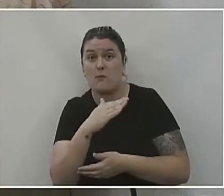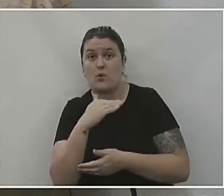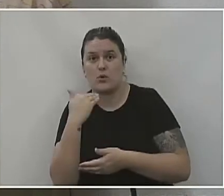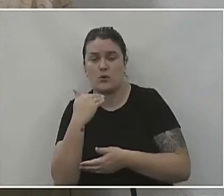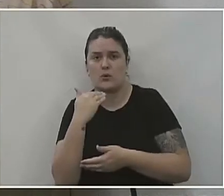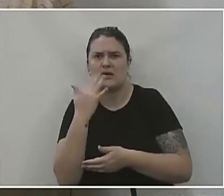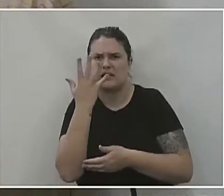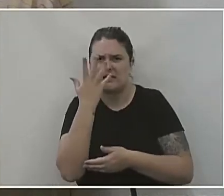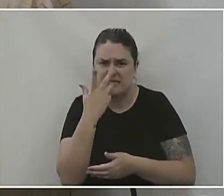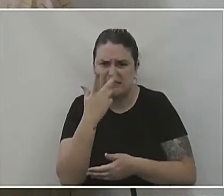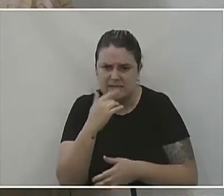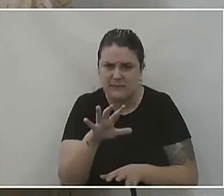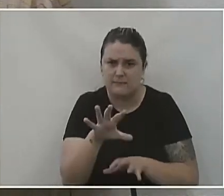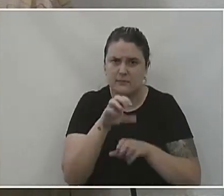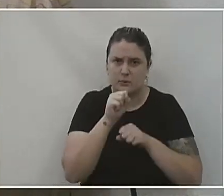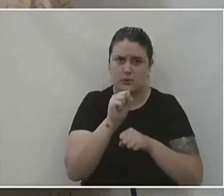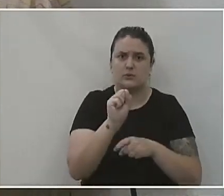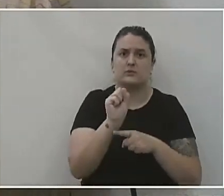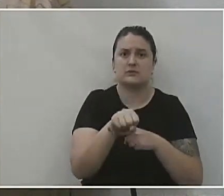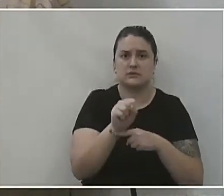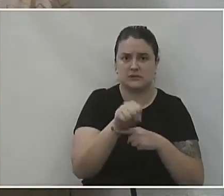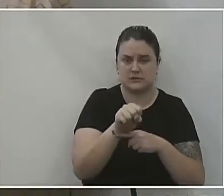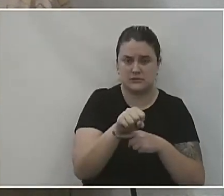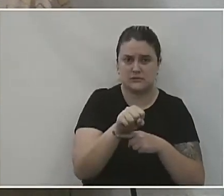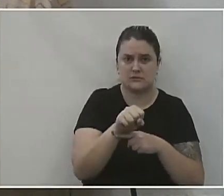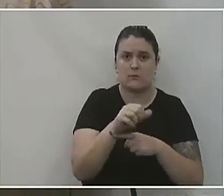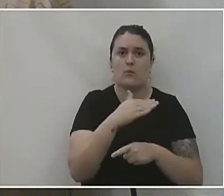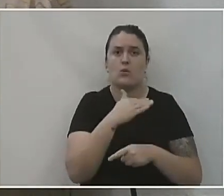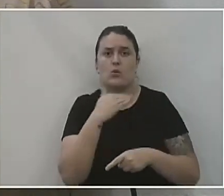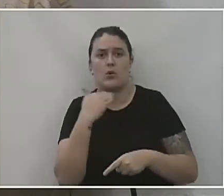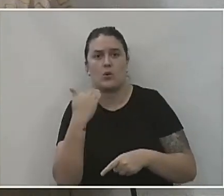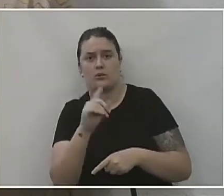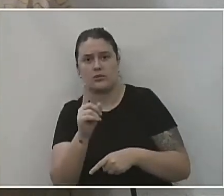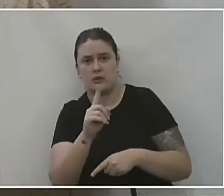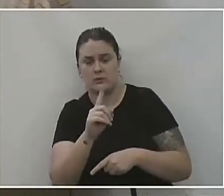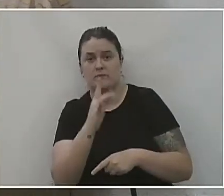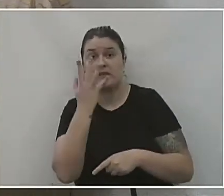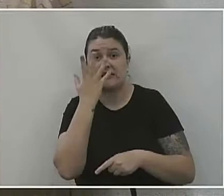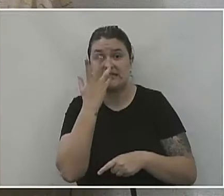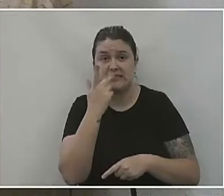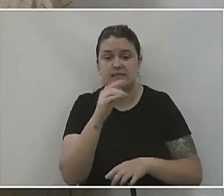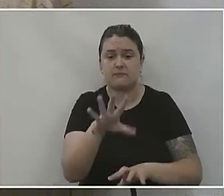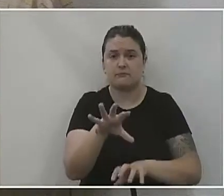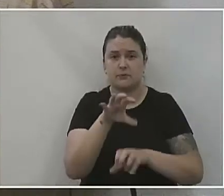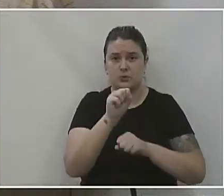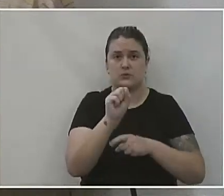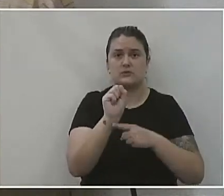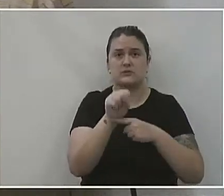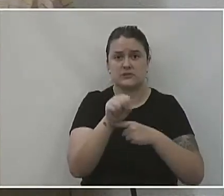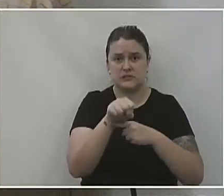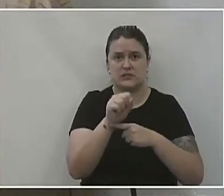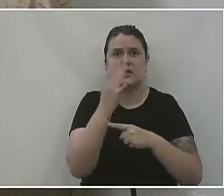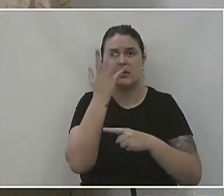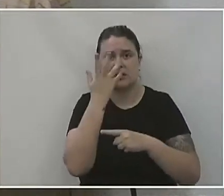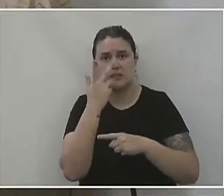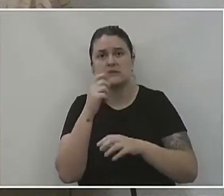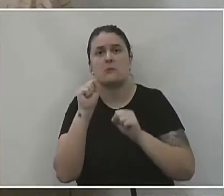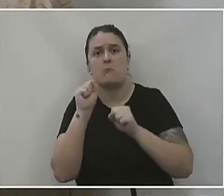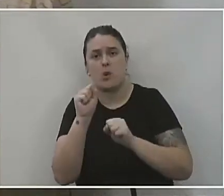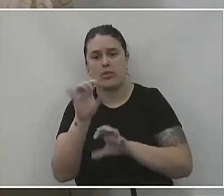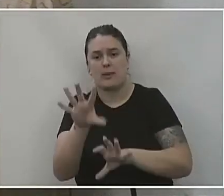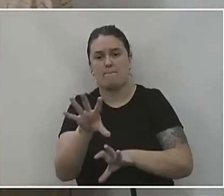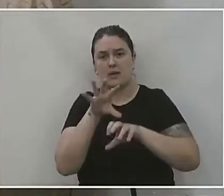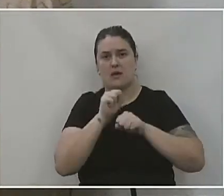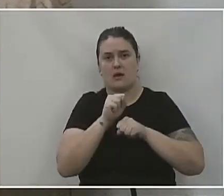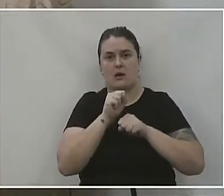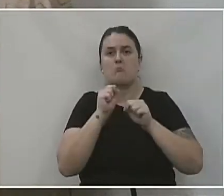contaminação de criança, sim. Sim. Óbito, não. Contaminação, sim. A criança, ela pode contrair, pode